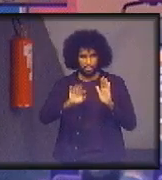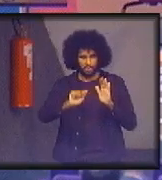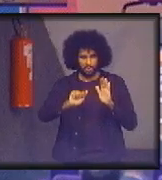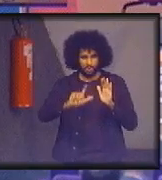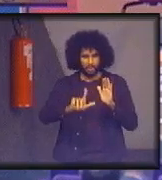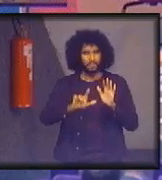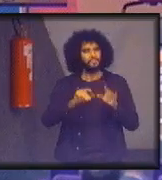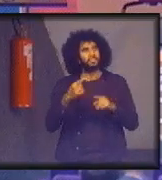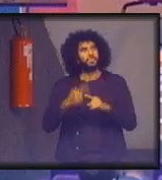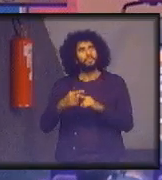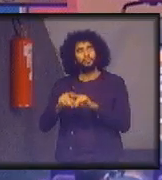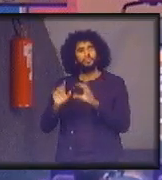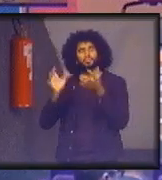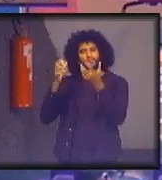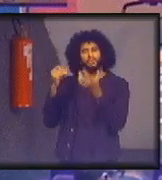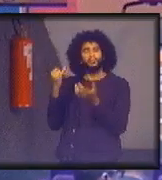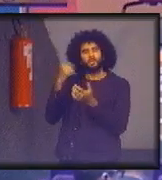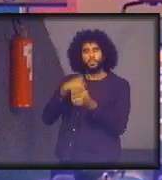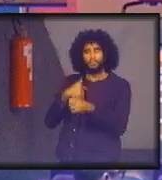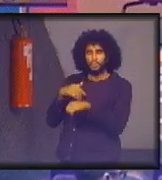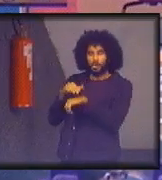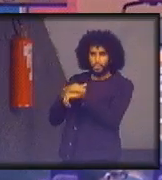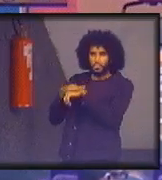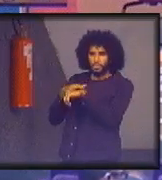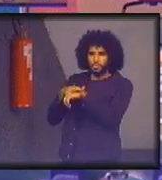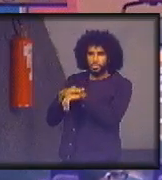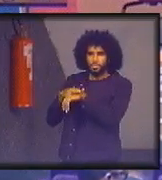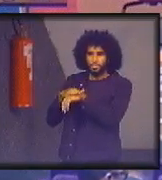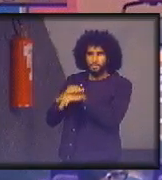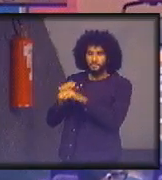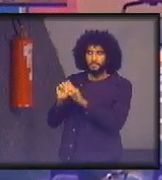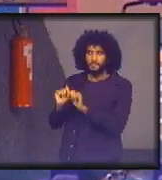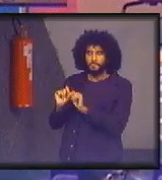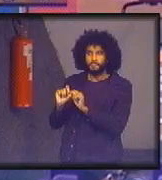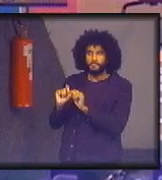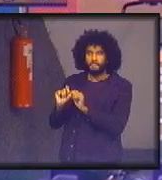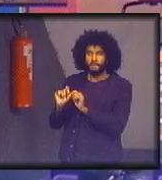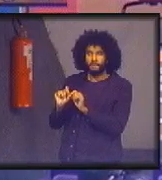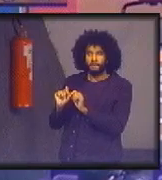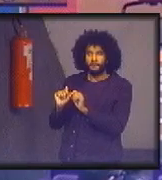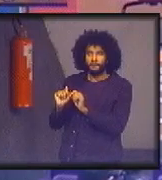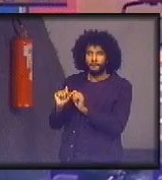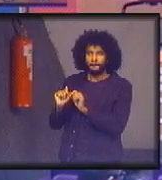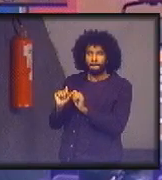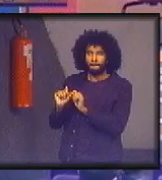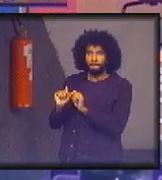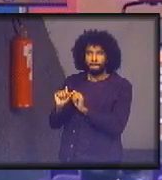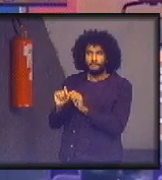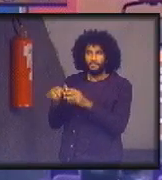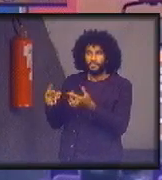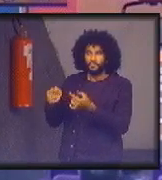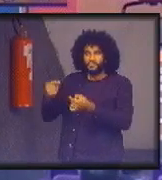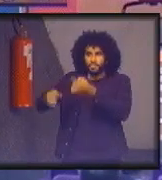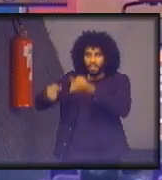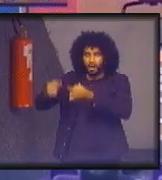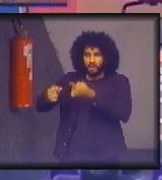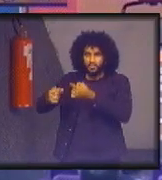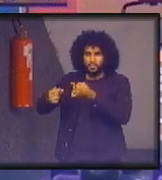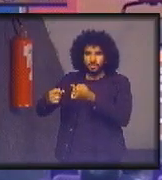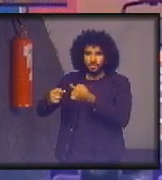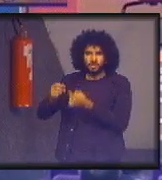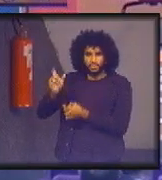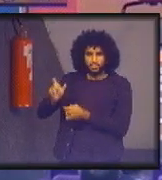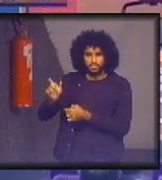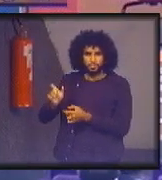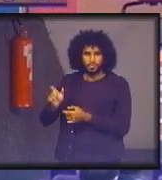sobre isso. Quer dizer, o grande desafio das pessoas que estão nessa sala,